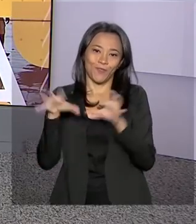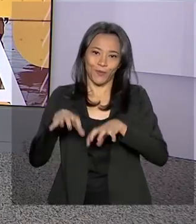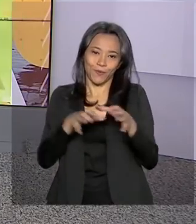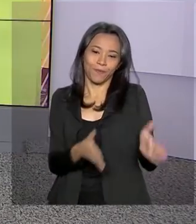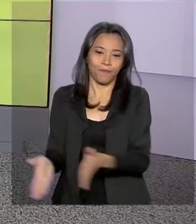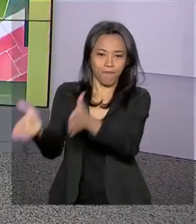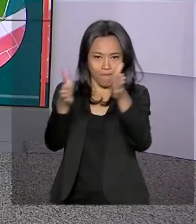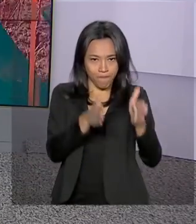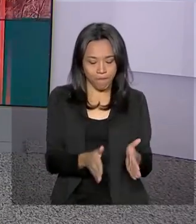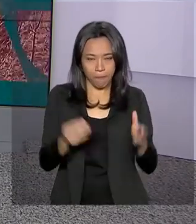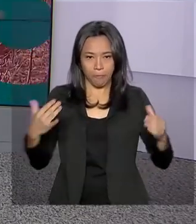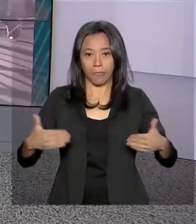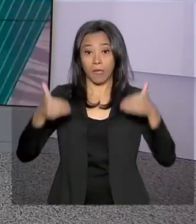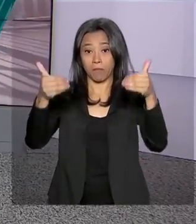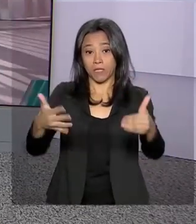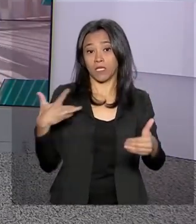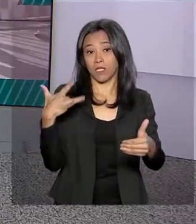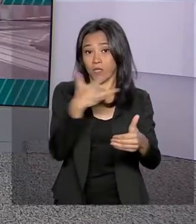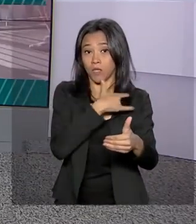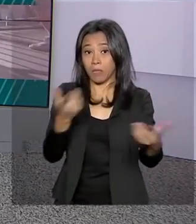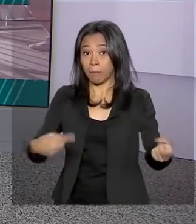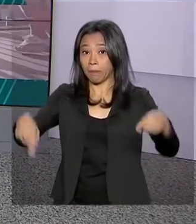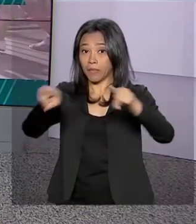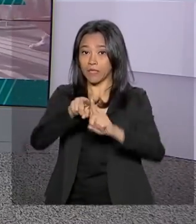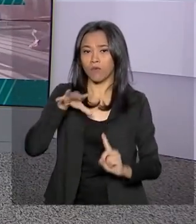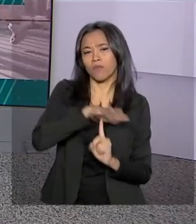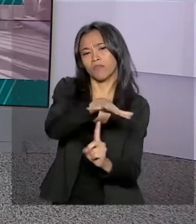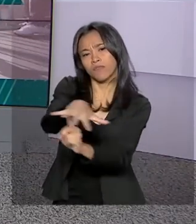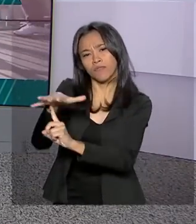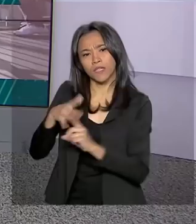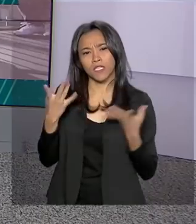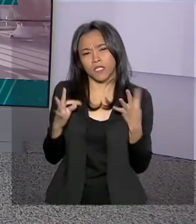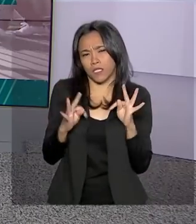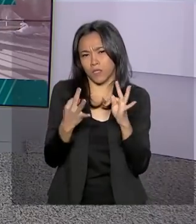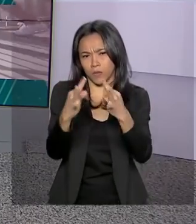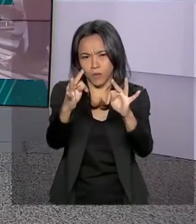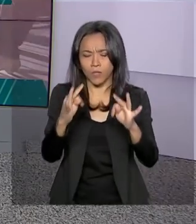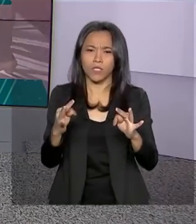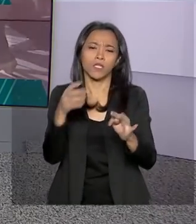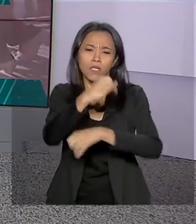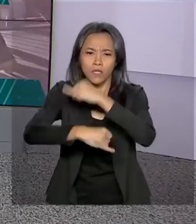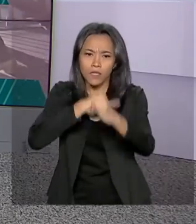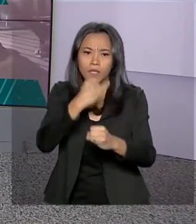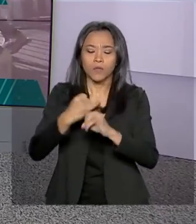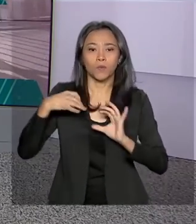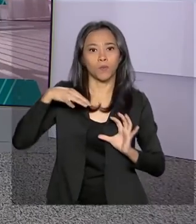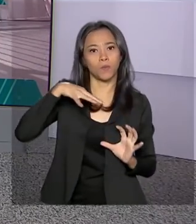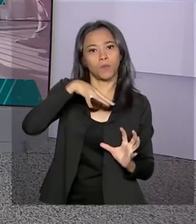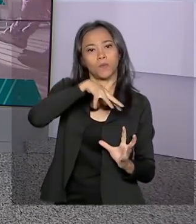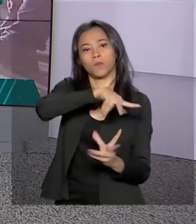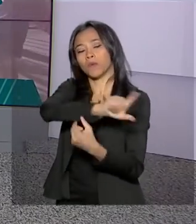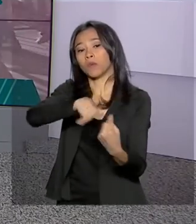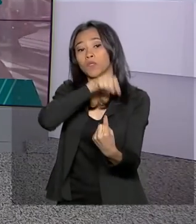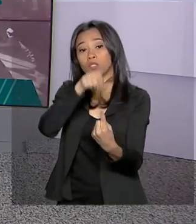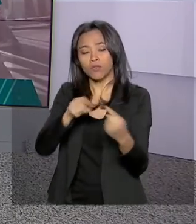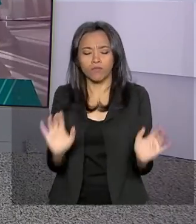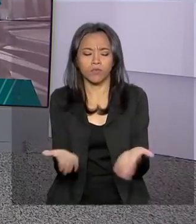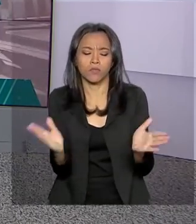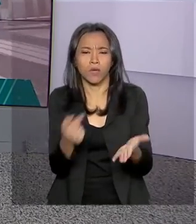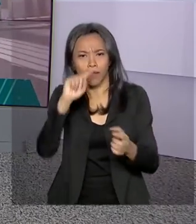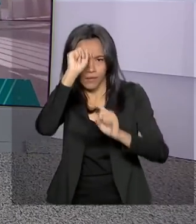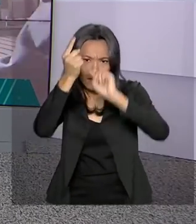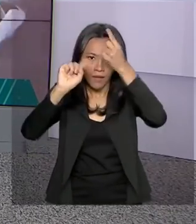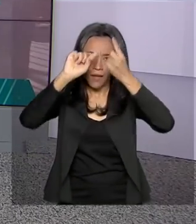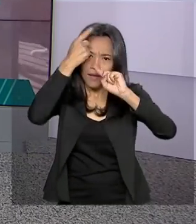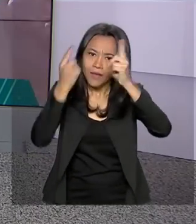o Ministério da Saúde realiza parceria com a Campus Party, o maior evento de tecnologia e internet do mundo, para estimular soluções inovadoras que